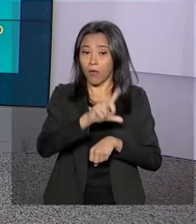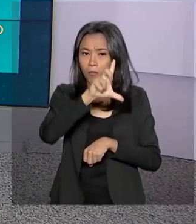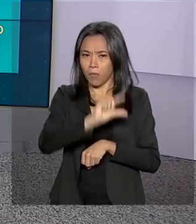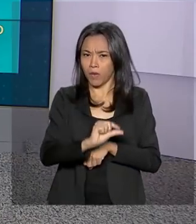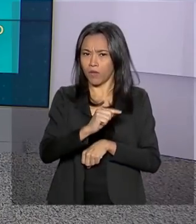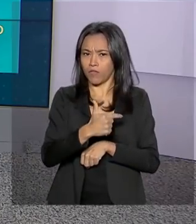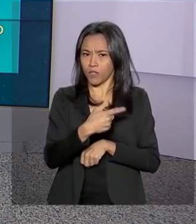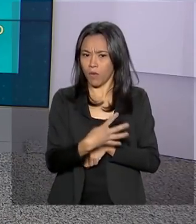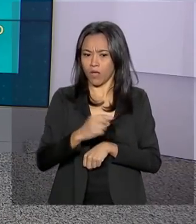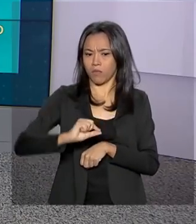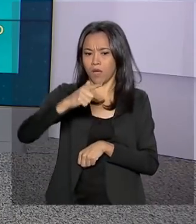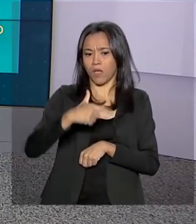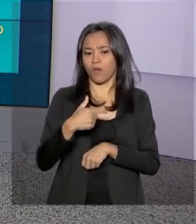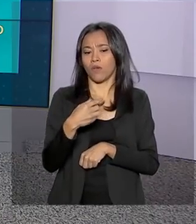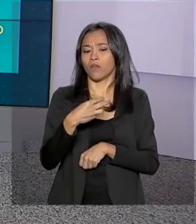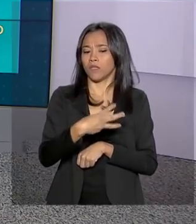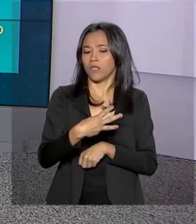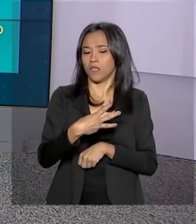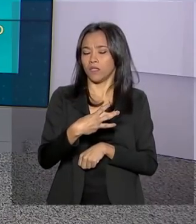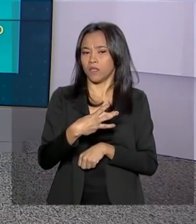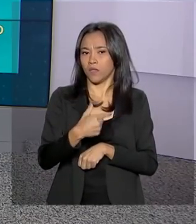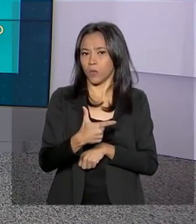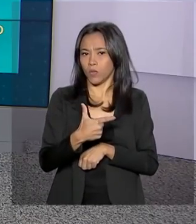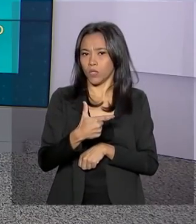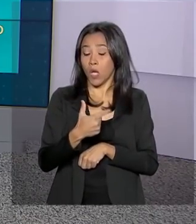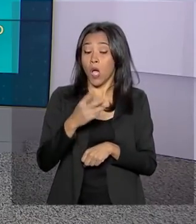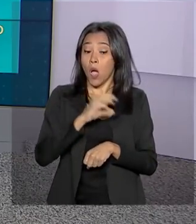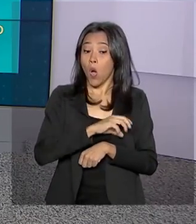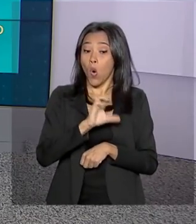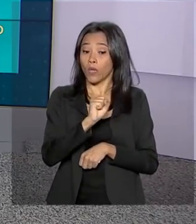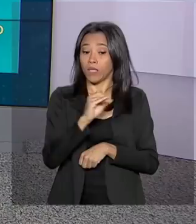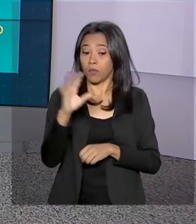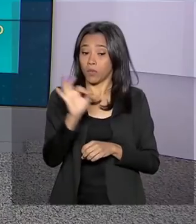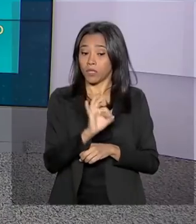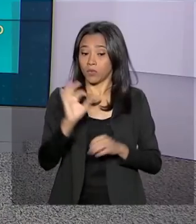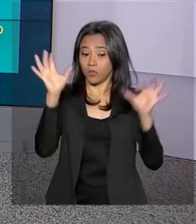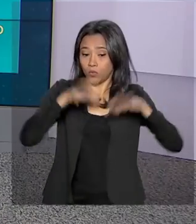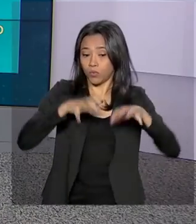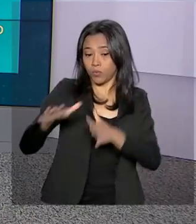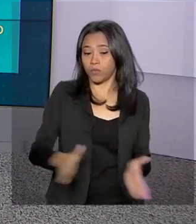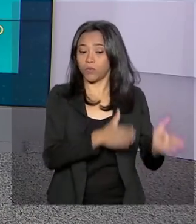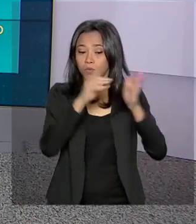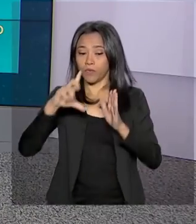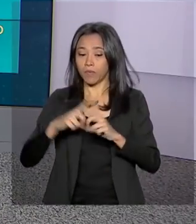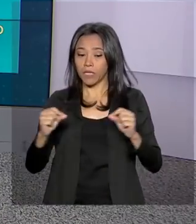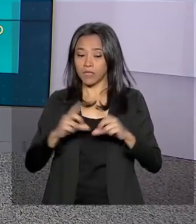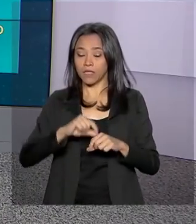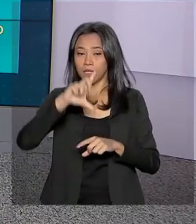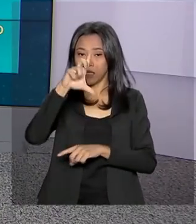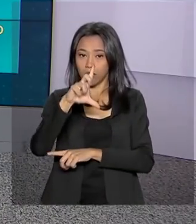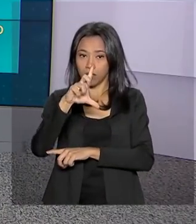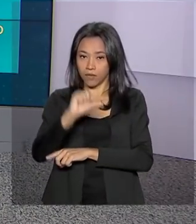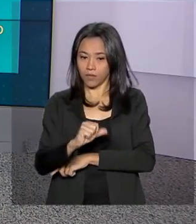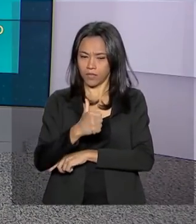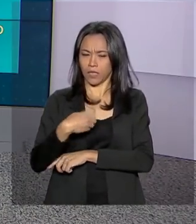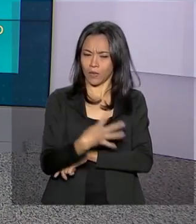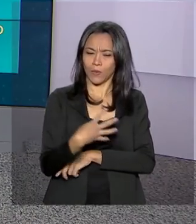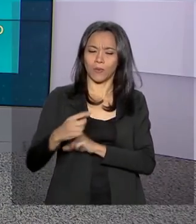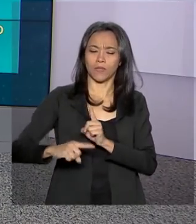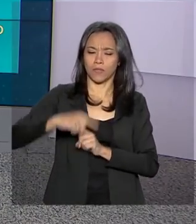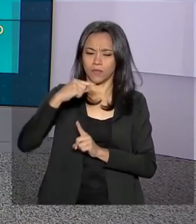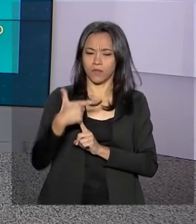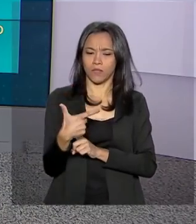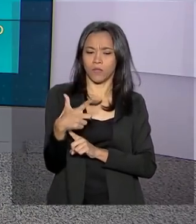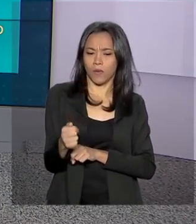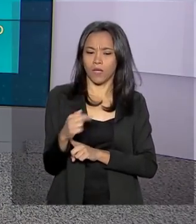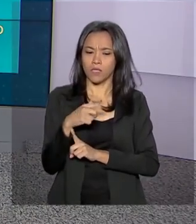graus, 80% de possibilidade de chuva. Em Brasília, mínima de 14, máxima de 27 graus, com 5% de possibilidade